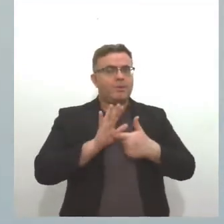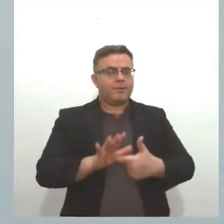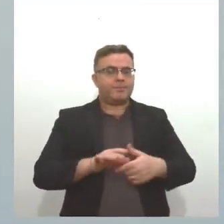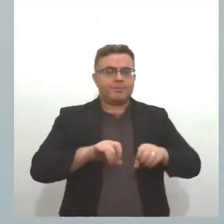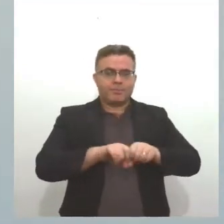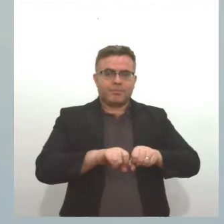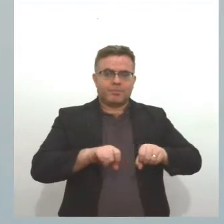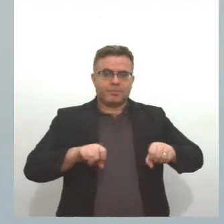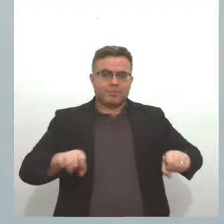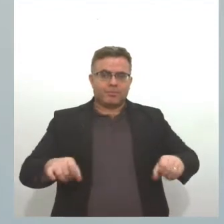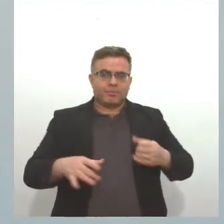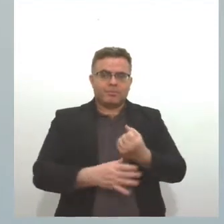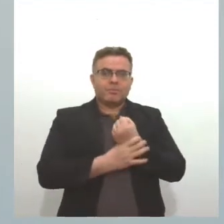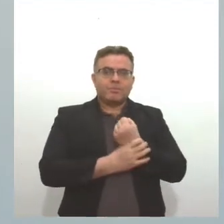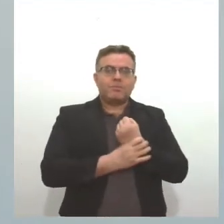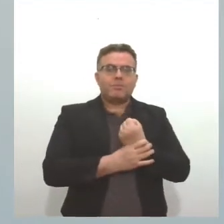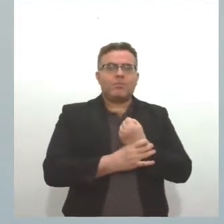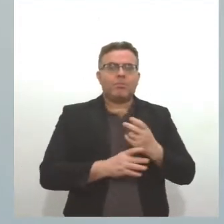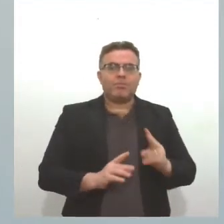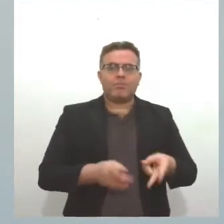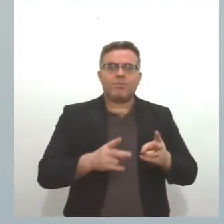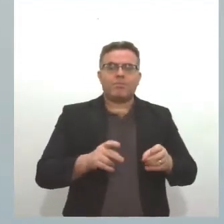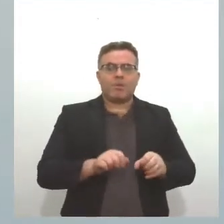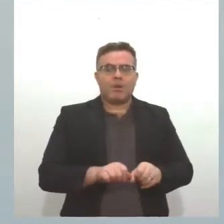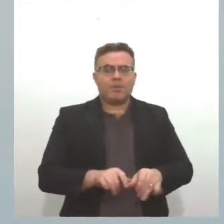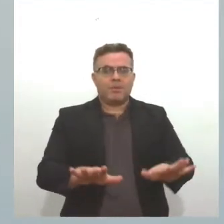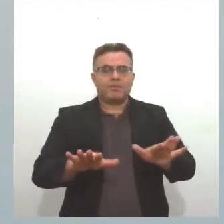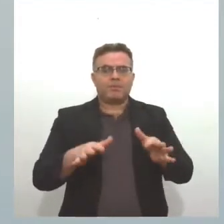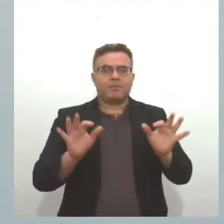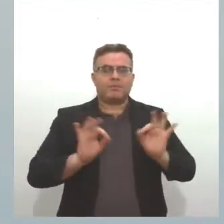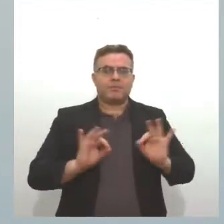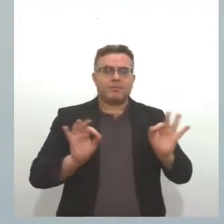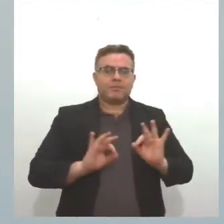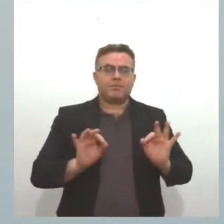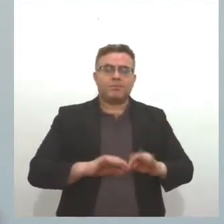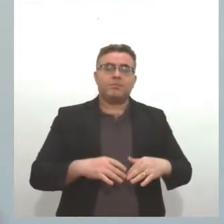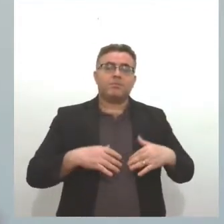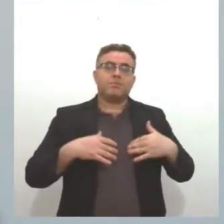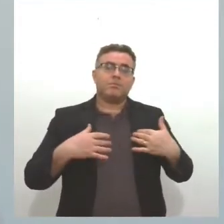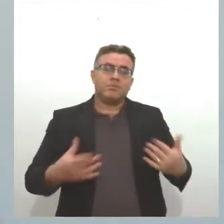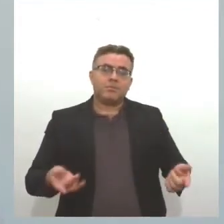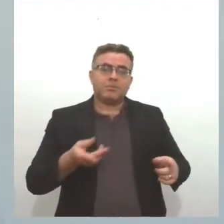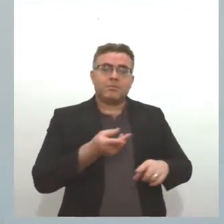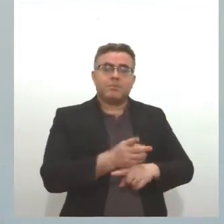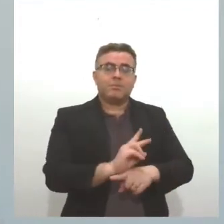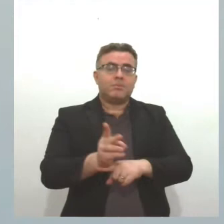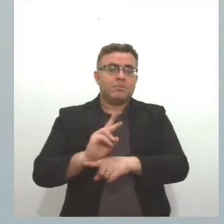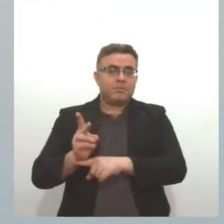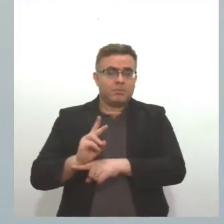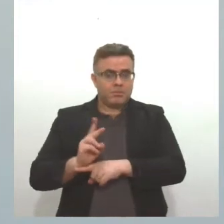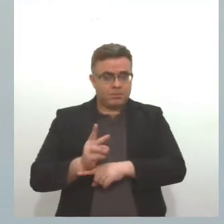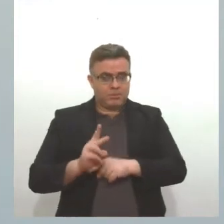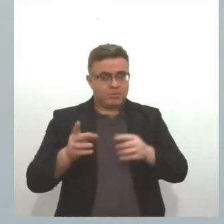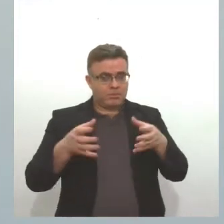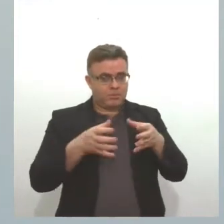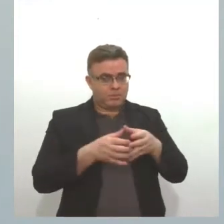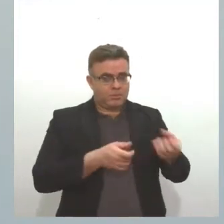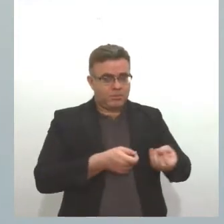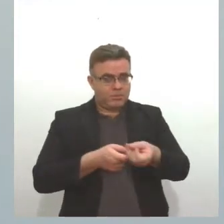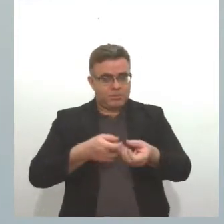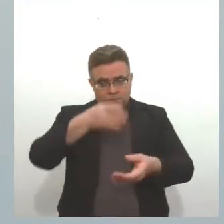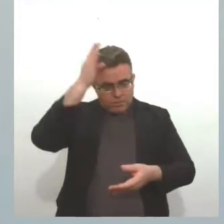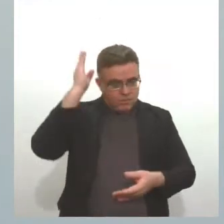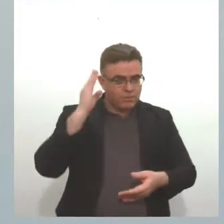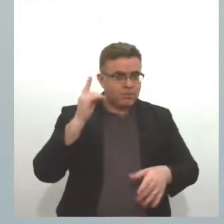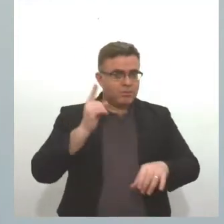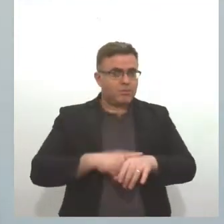de gás é segura e que não há vazamento. Bem, quanto à fiscalização, o Corpo de Bombeiros, na medida